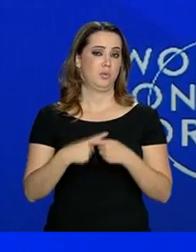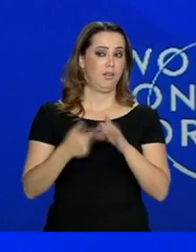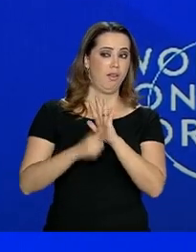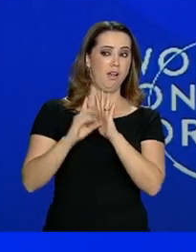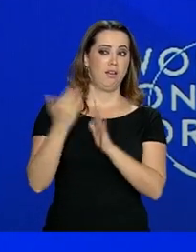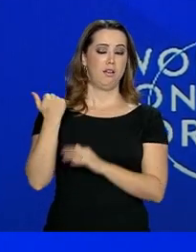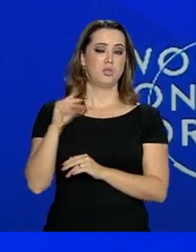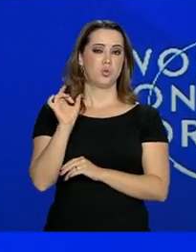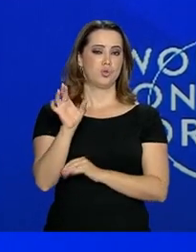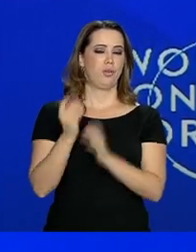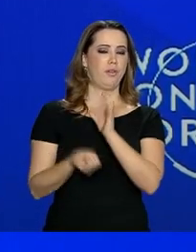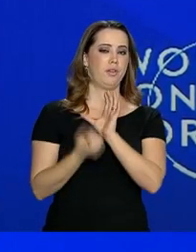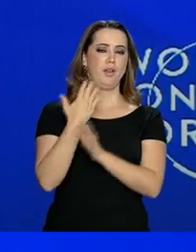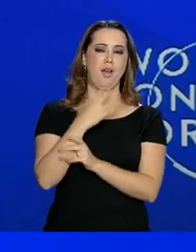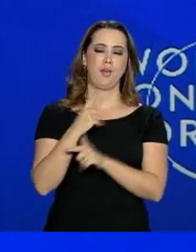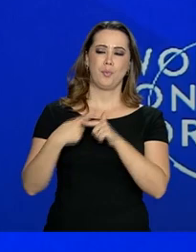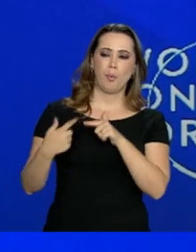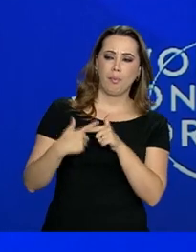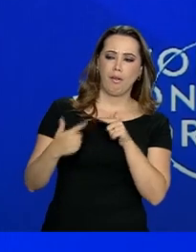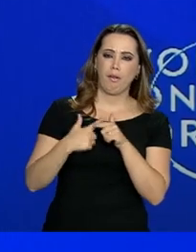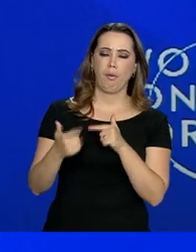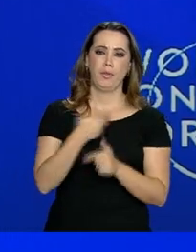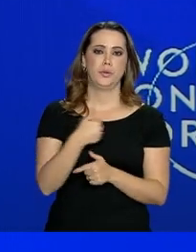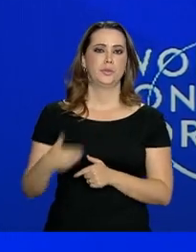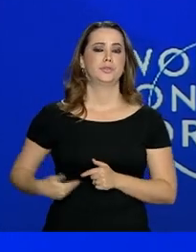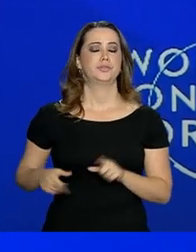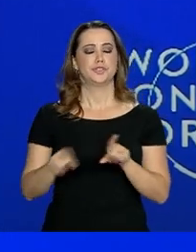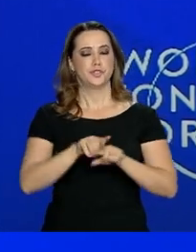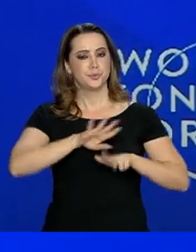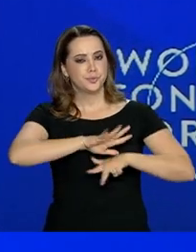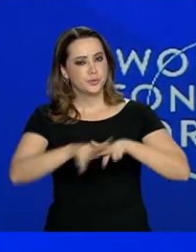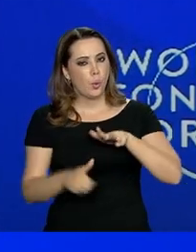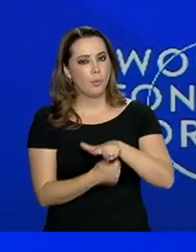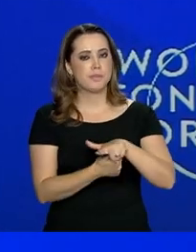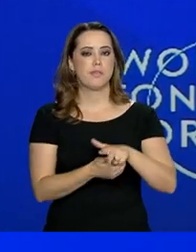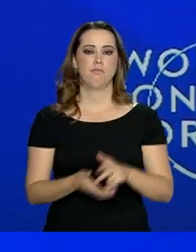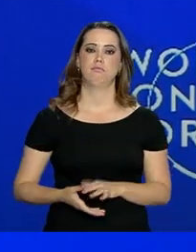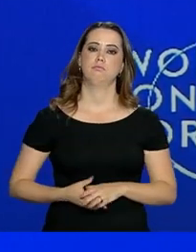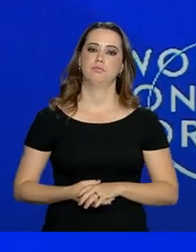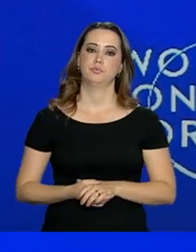geraram ineficiência do Estado e corrupção.